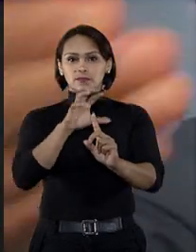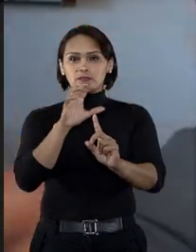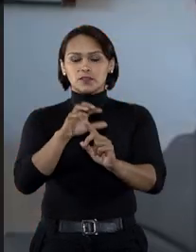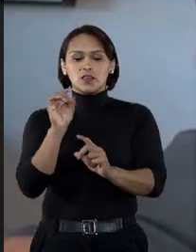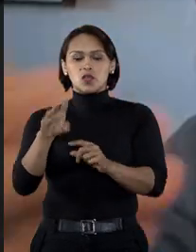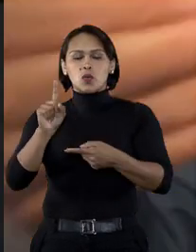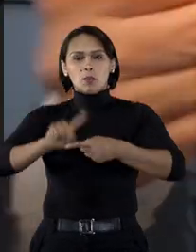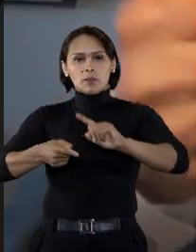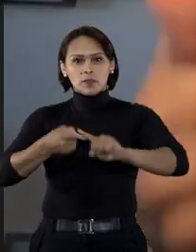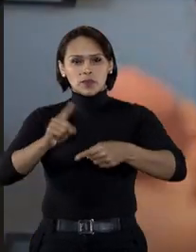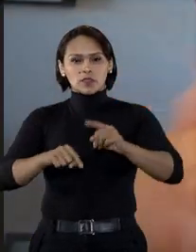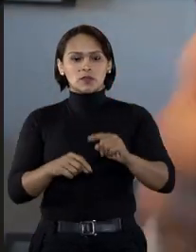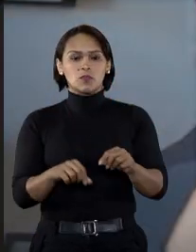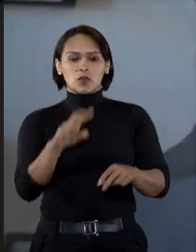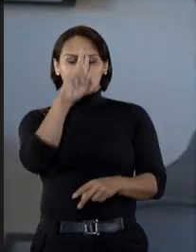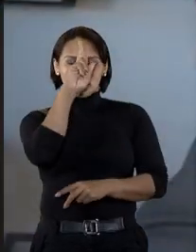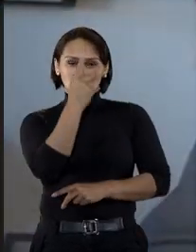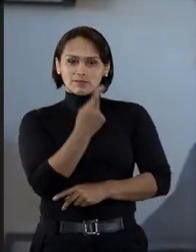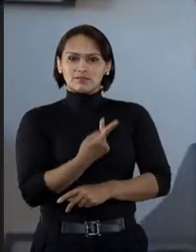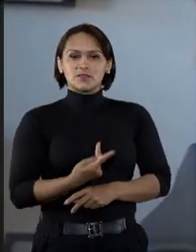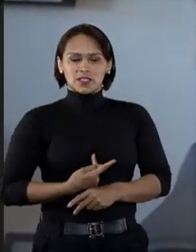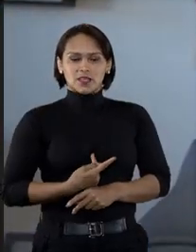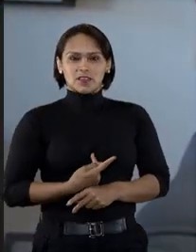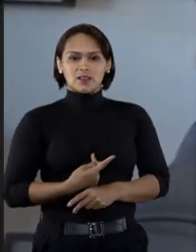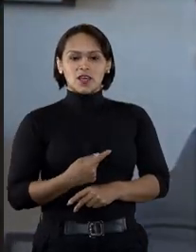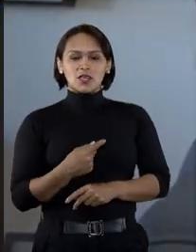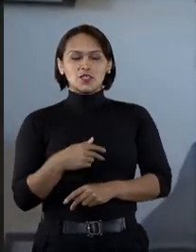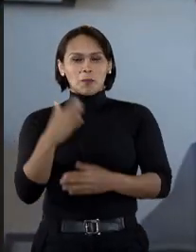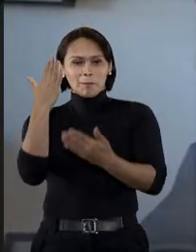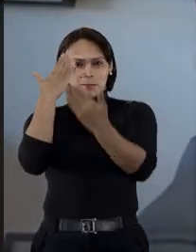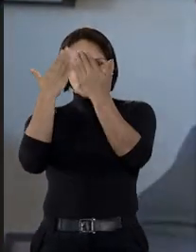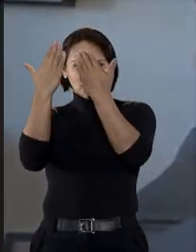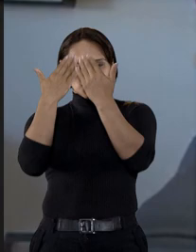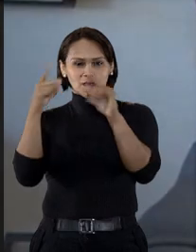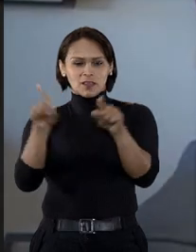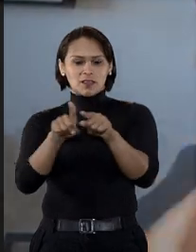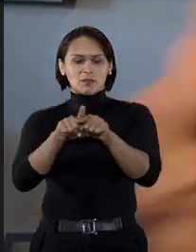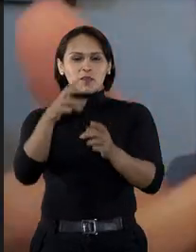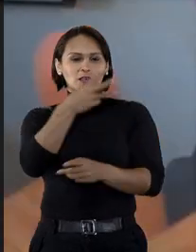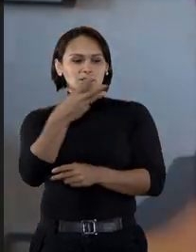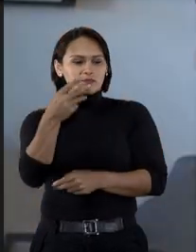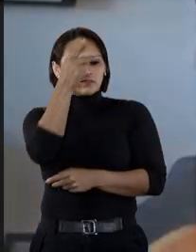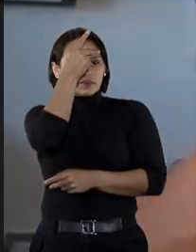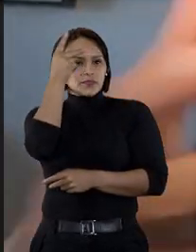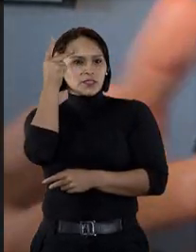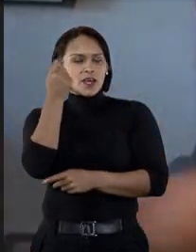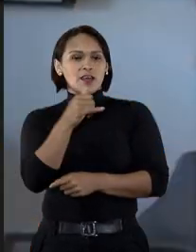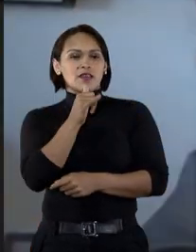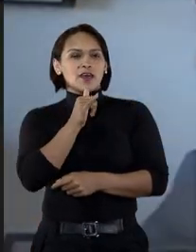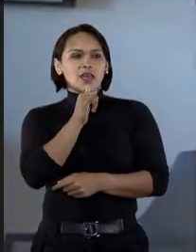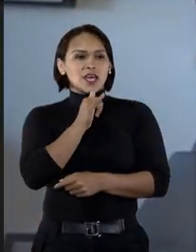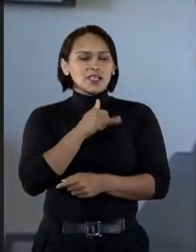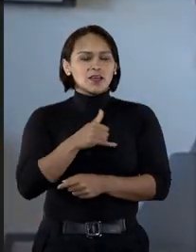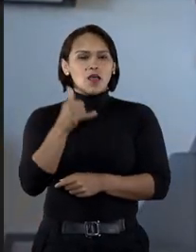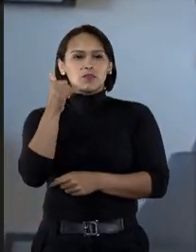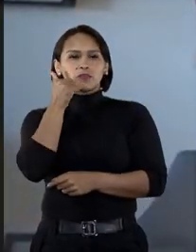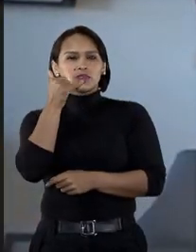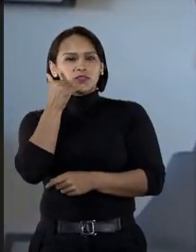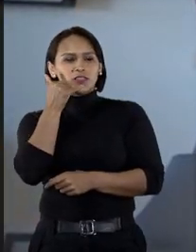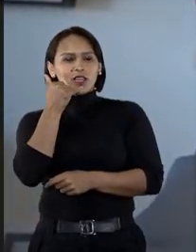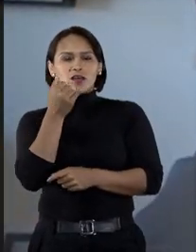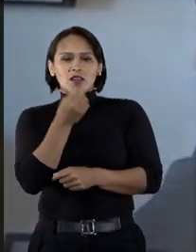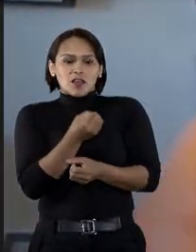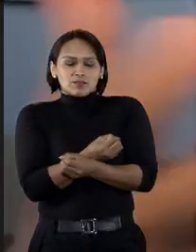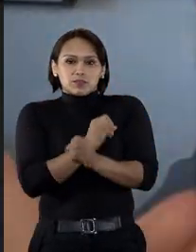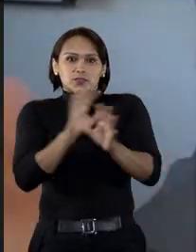afetando o patrimônio e a integridade físico-psíquica de terceiros. A gente tem exemplos de aparelhos